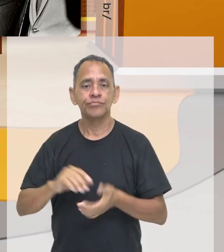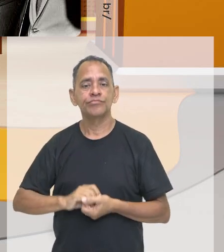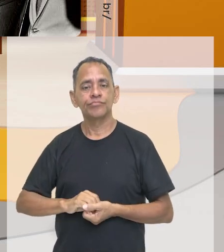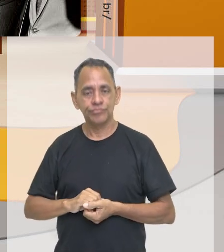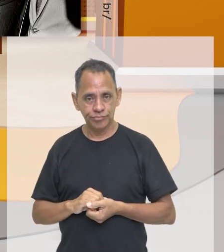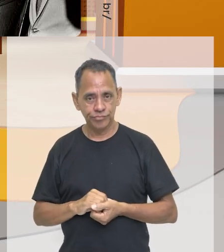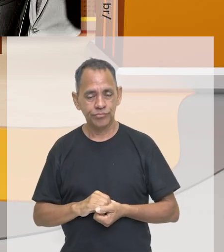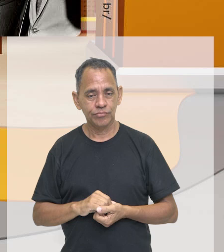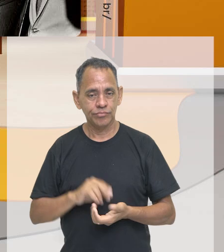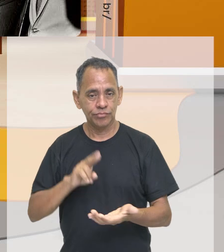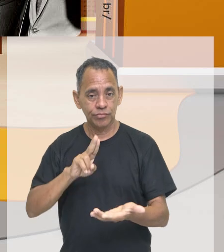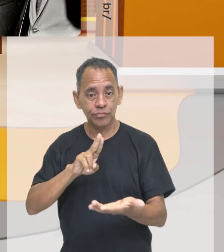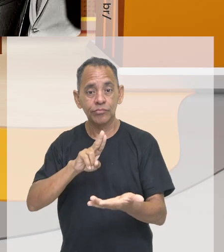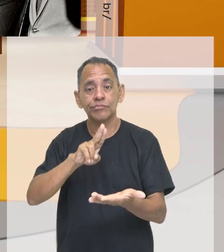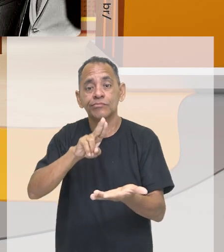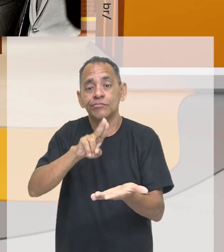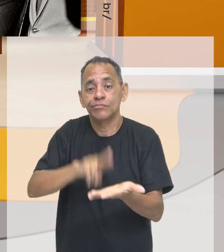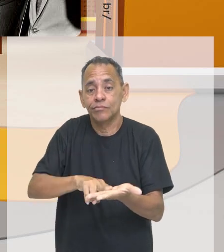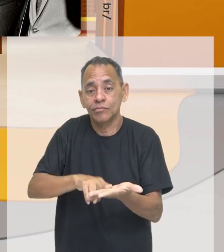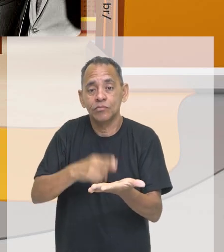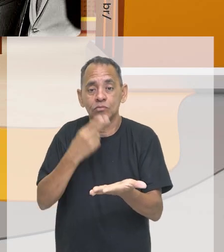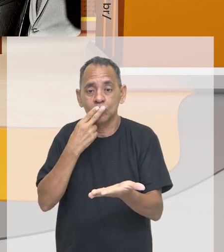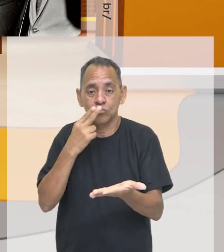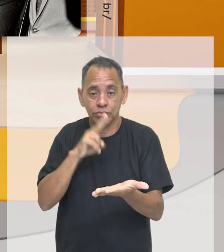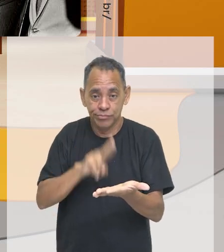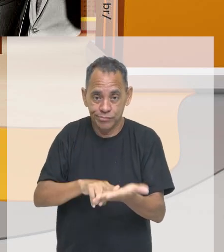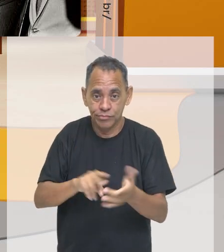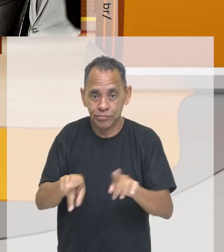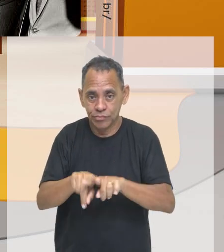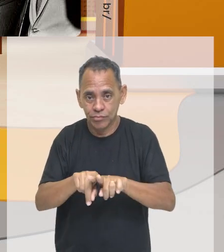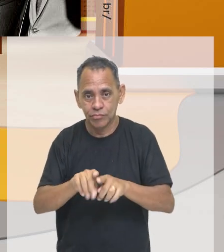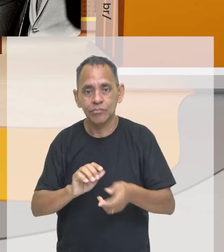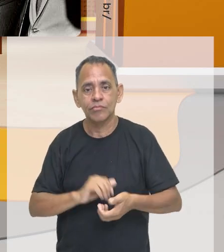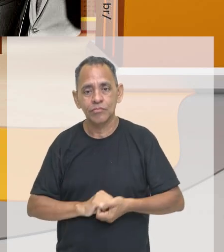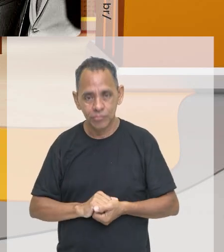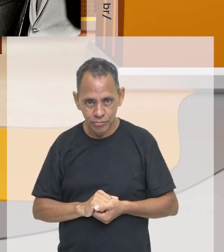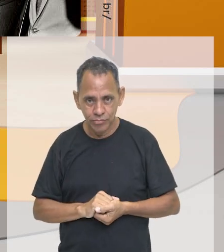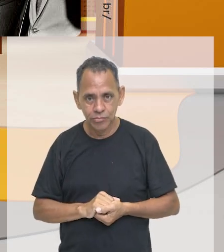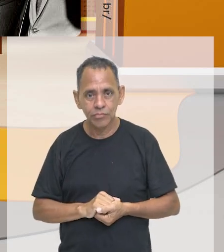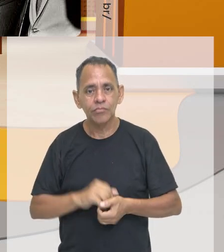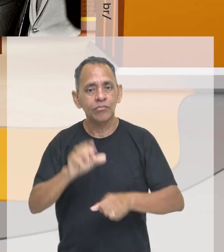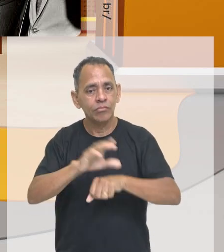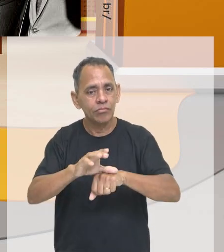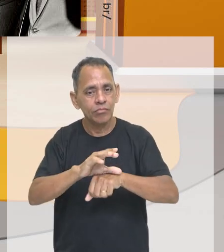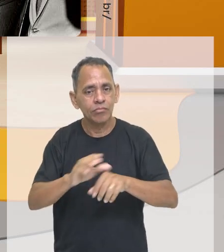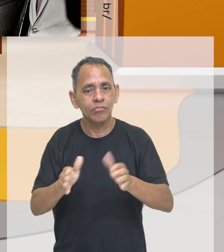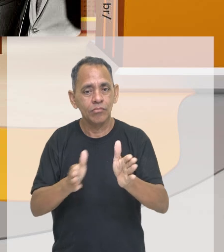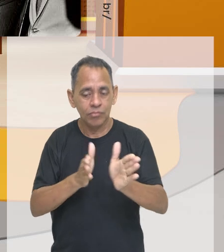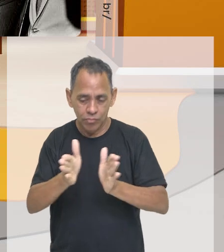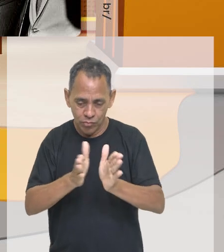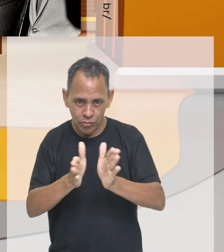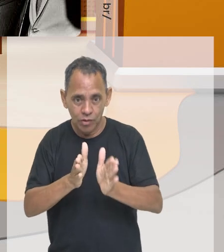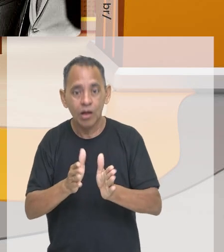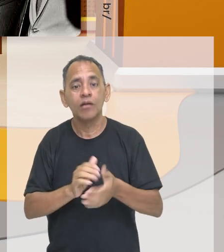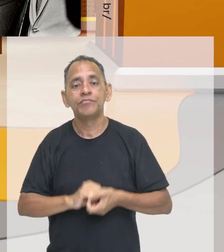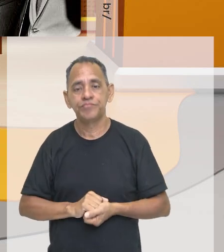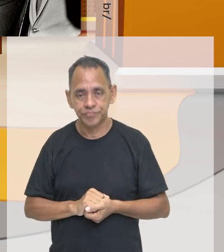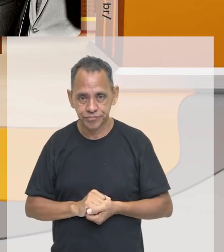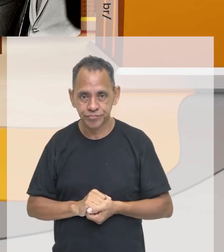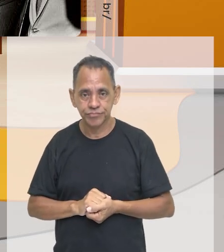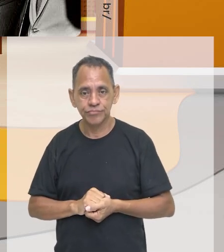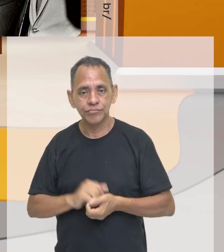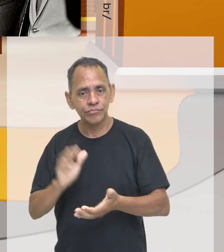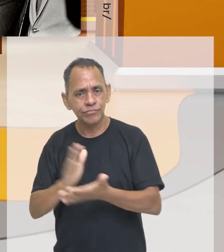magna, nessa Constituição. Foi a parte dela que algumas minorias passaram a ter direitos vinculados a essa